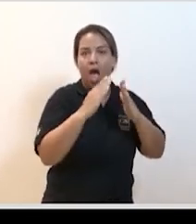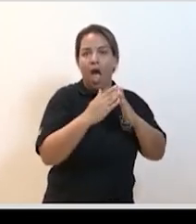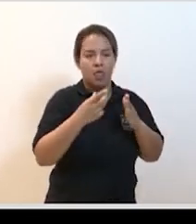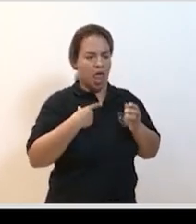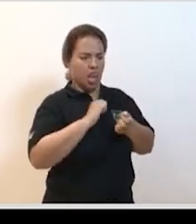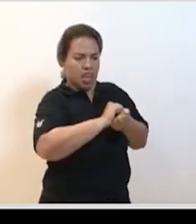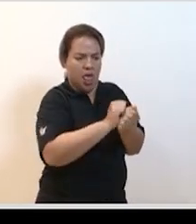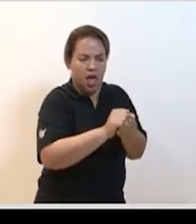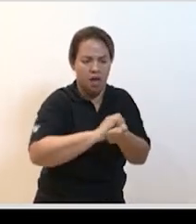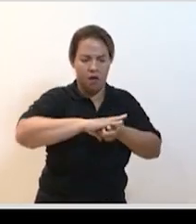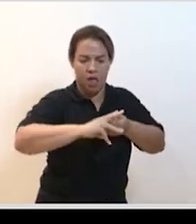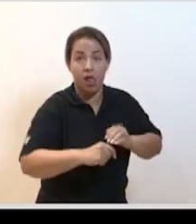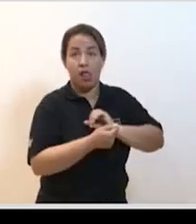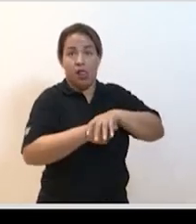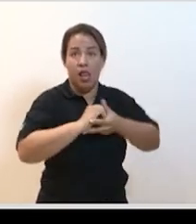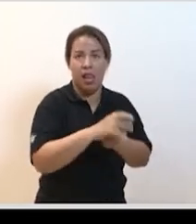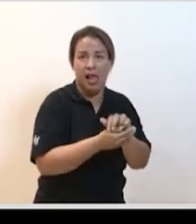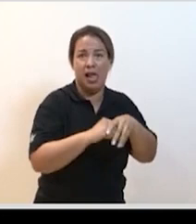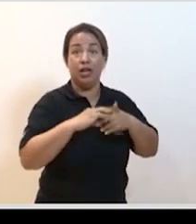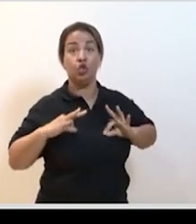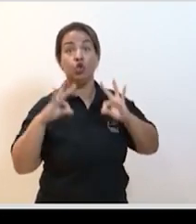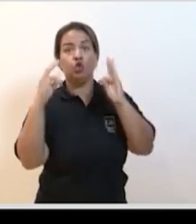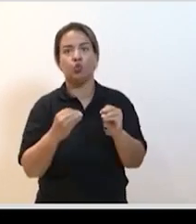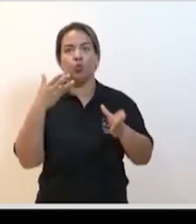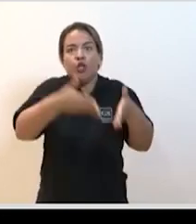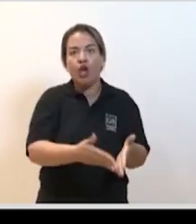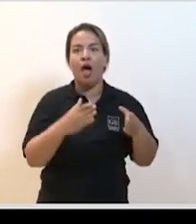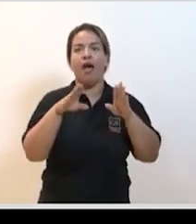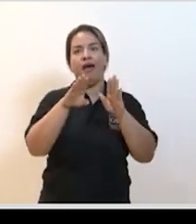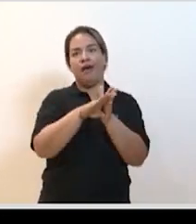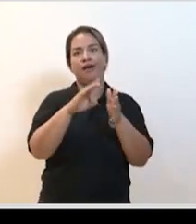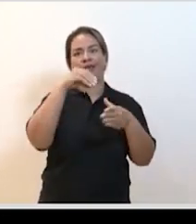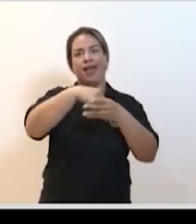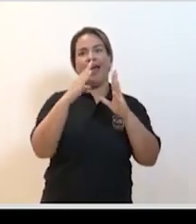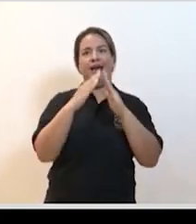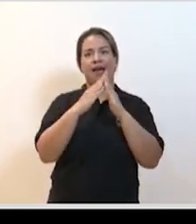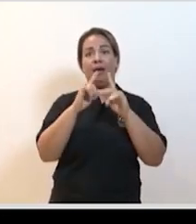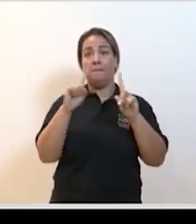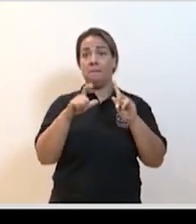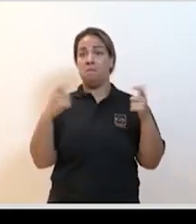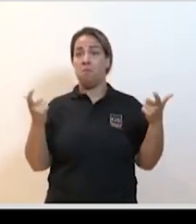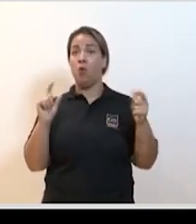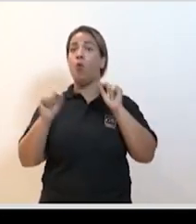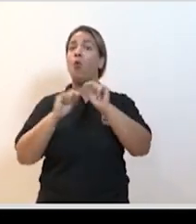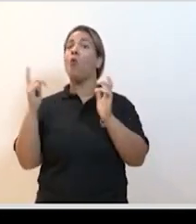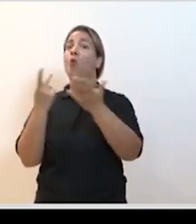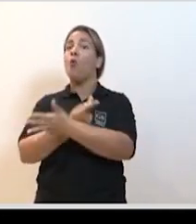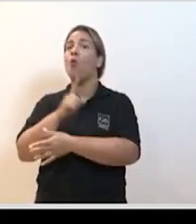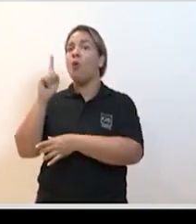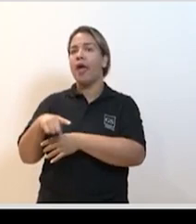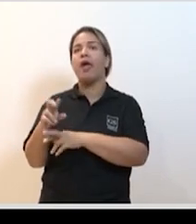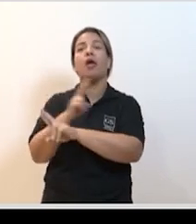lavando cartão de crédito dinheiro há uma enorme preocupação mas na verdade a maior parte da questão